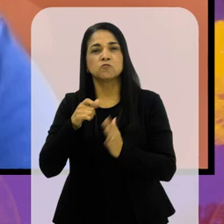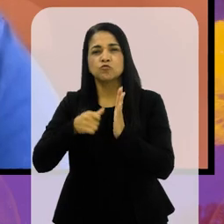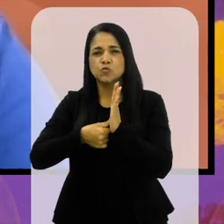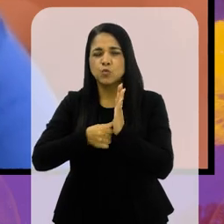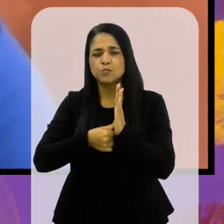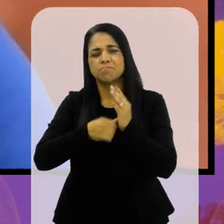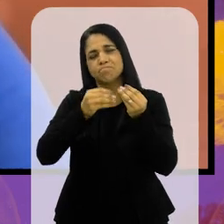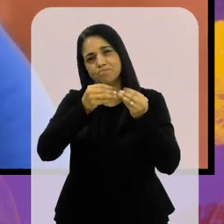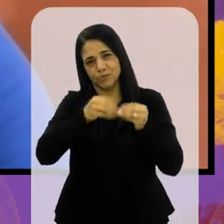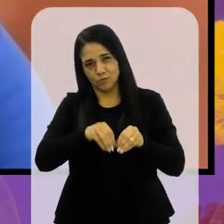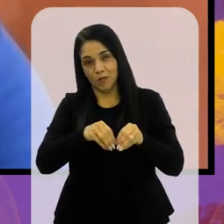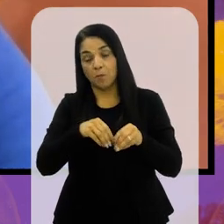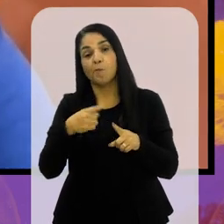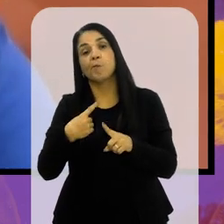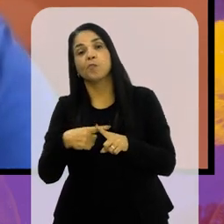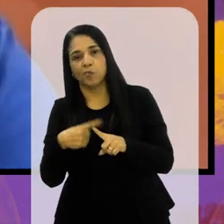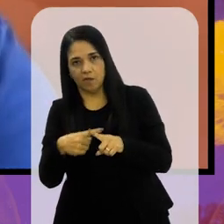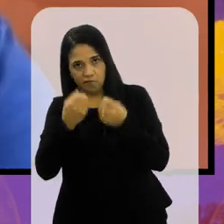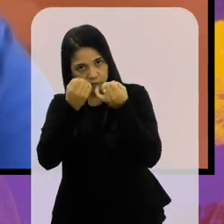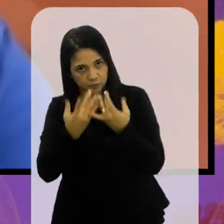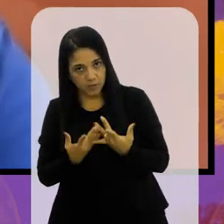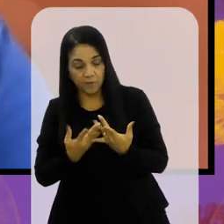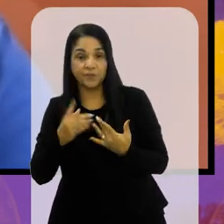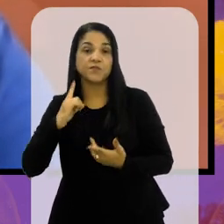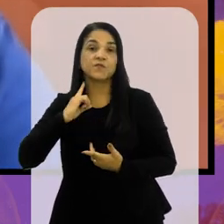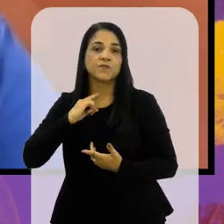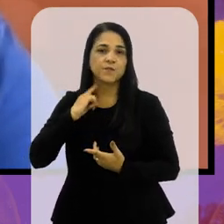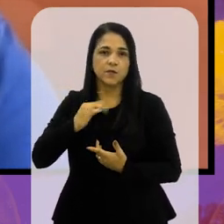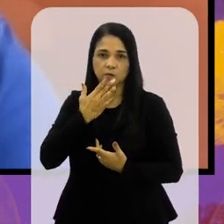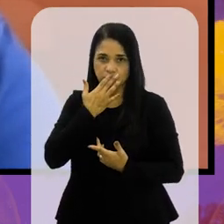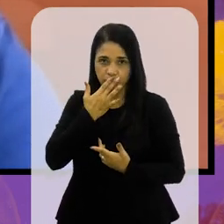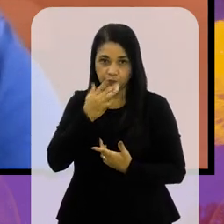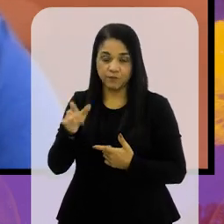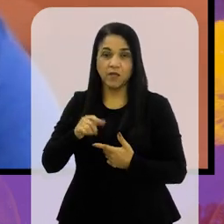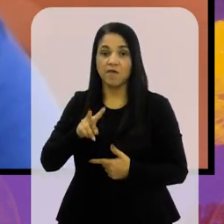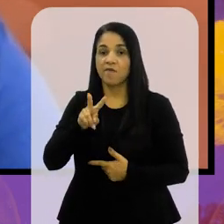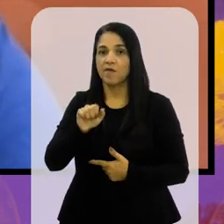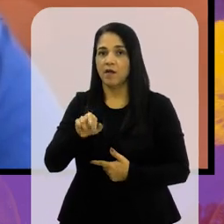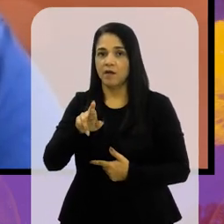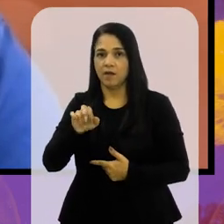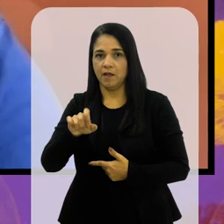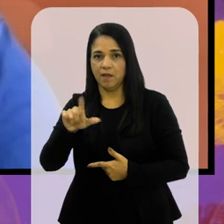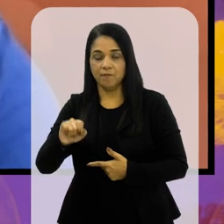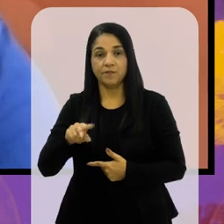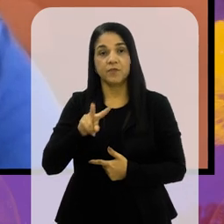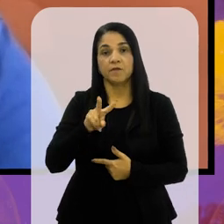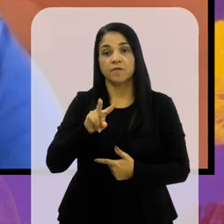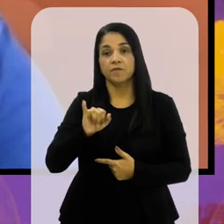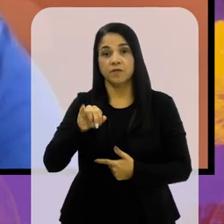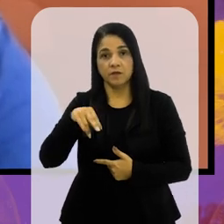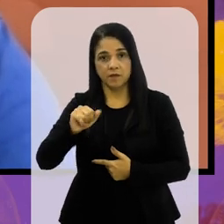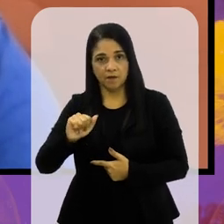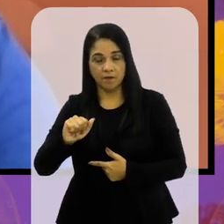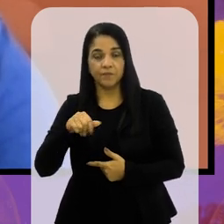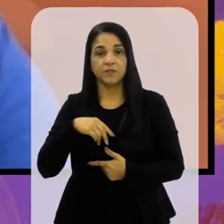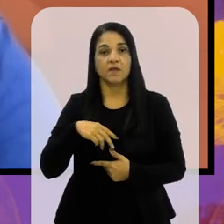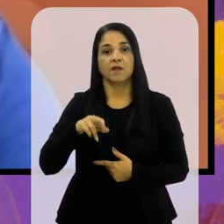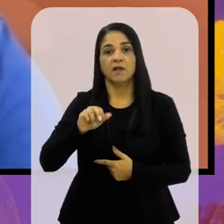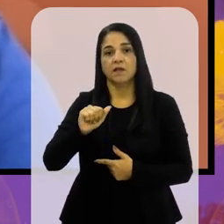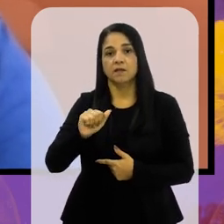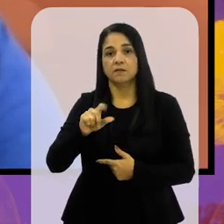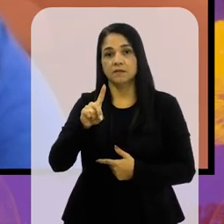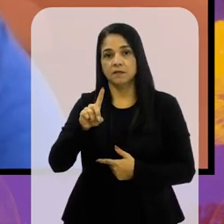serão os clubes mais prejudicados. Por quê? O Flamengo tem Varela, Vinha,